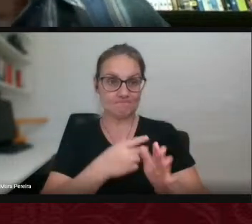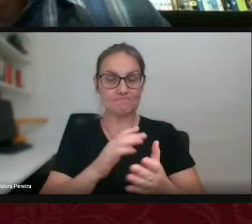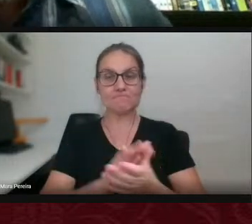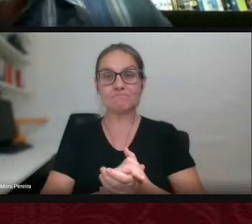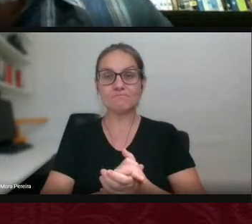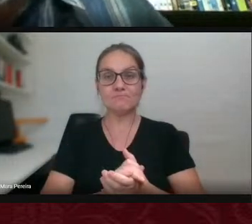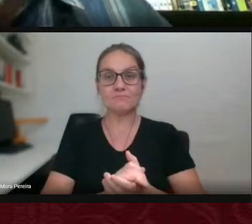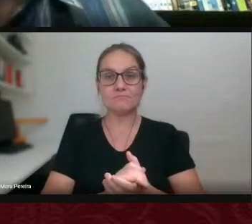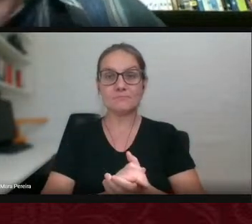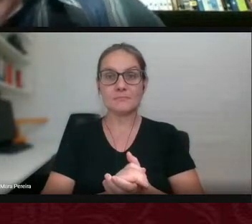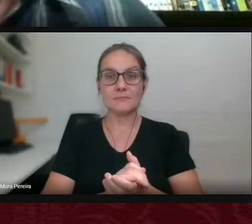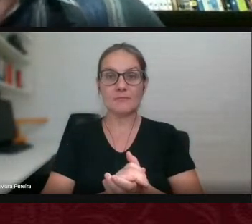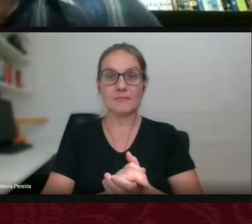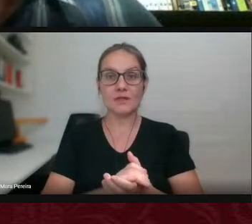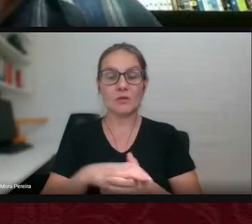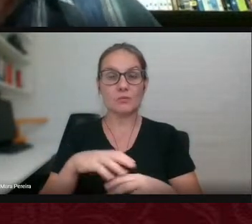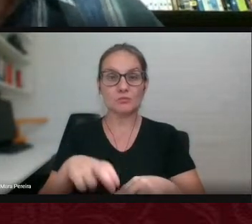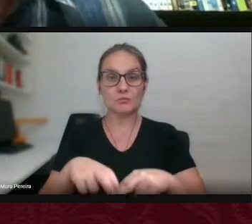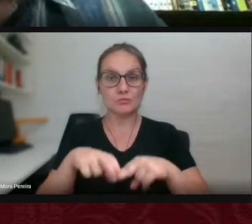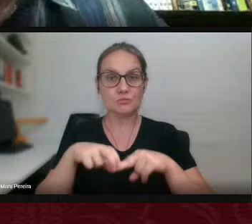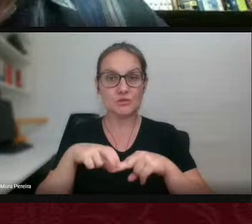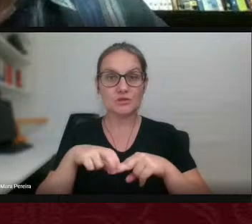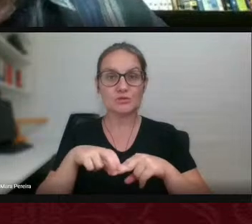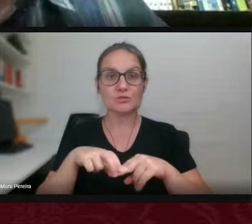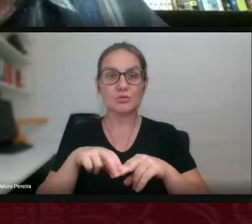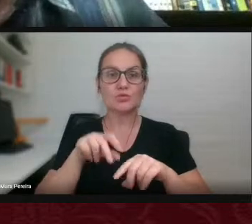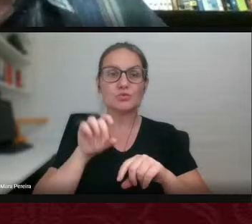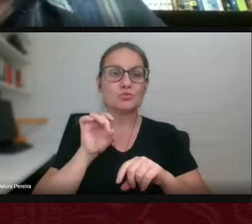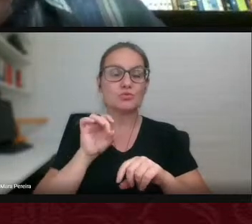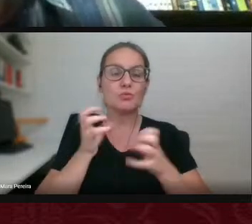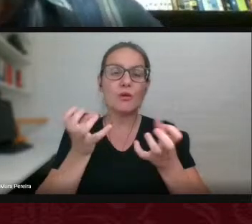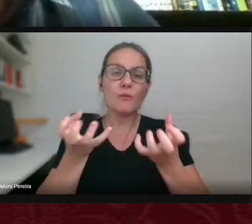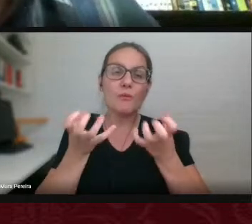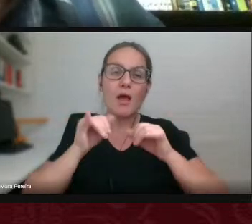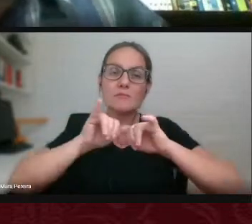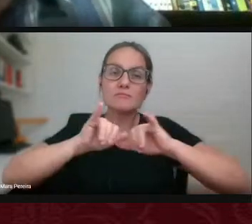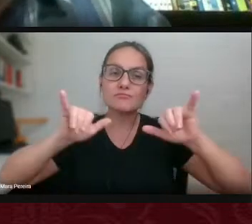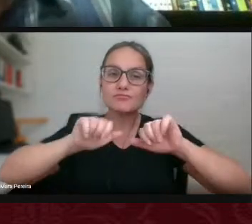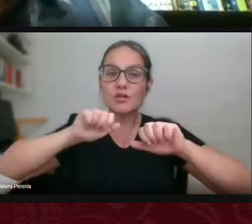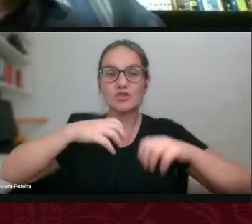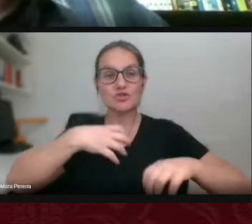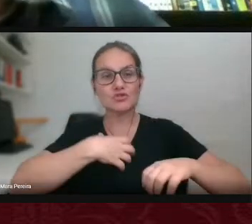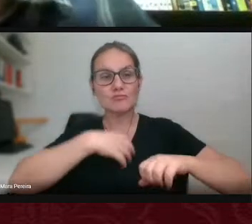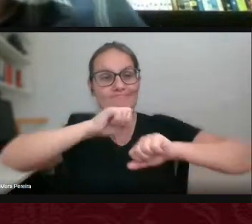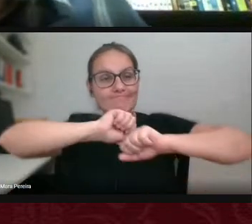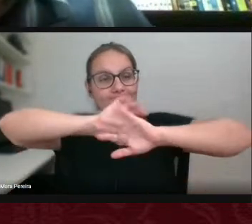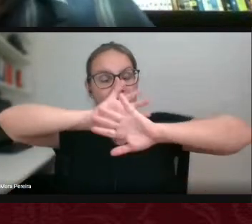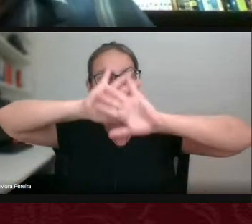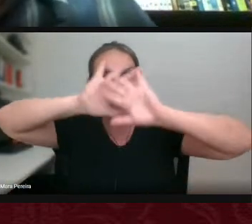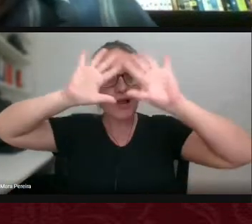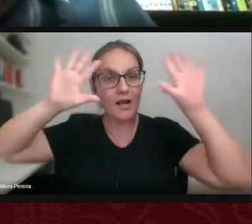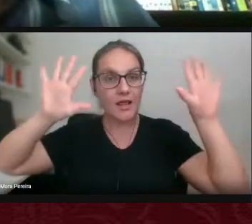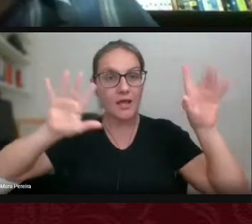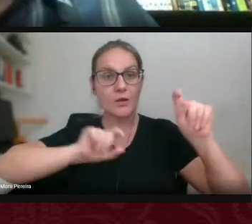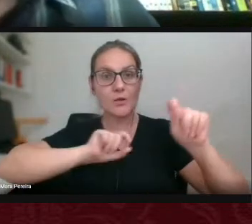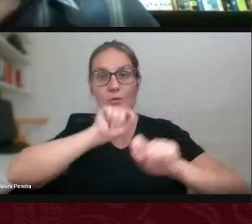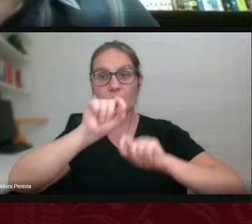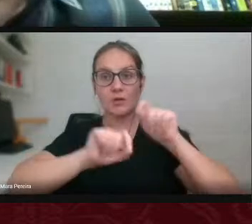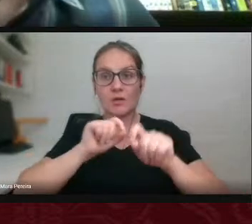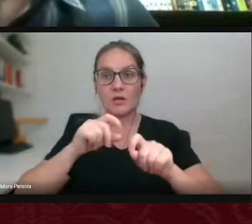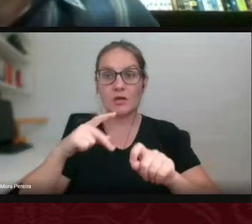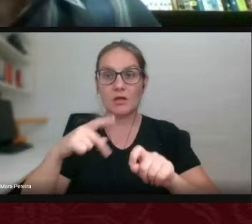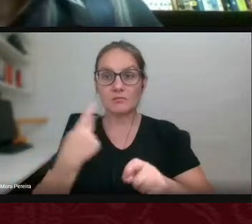Portanto, o que eu gostaria de dizer bem claramente é que nós vamos fazer aqui a